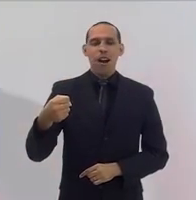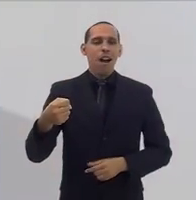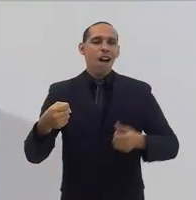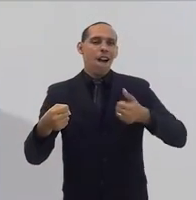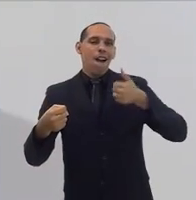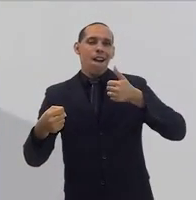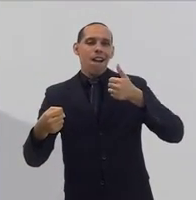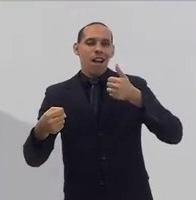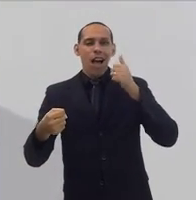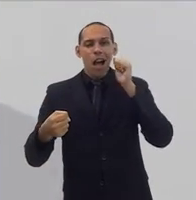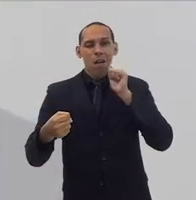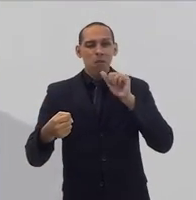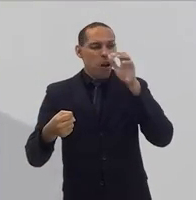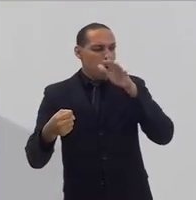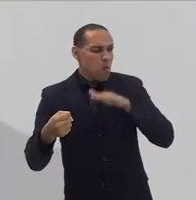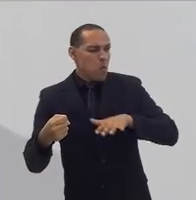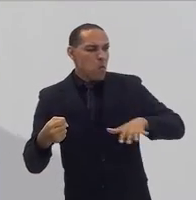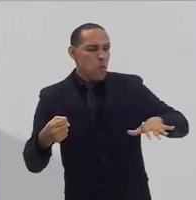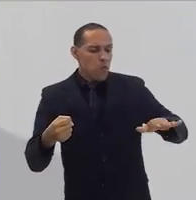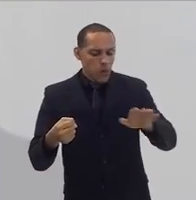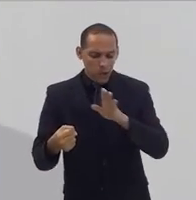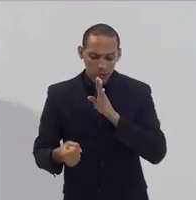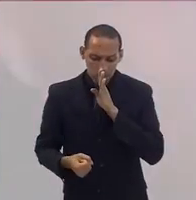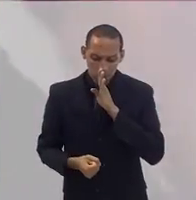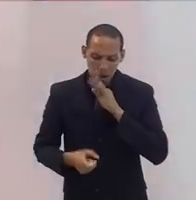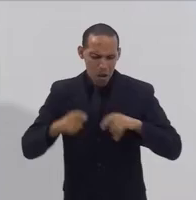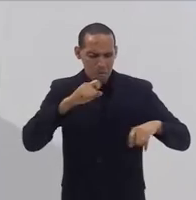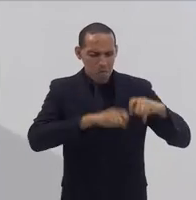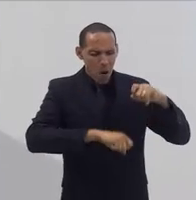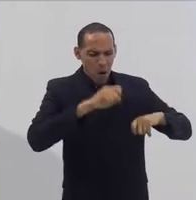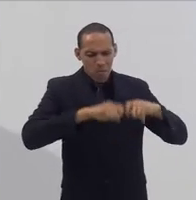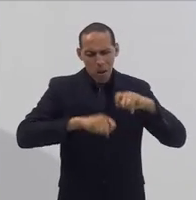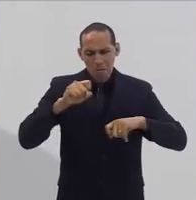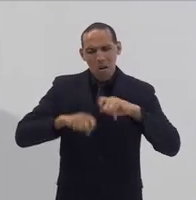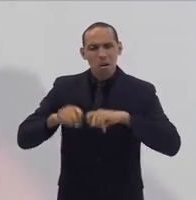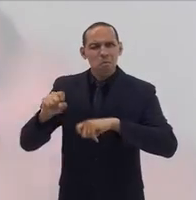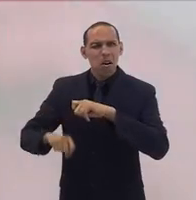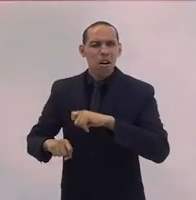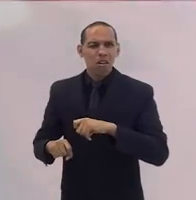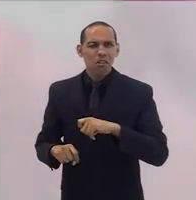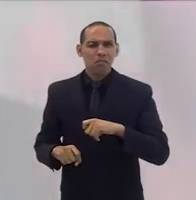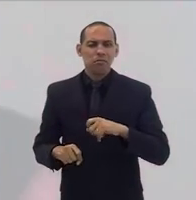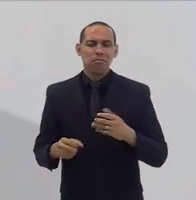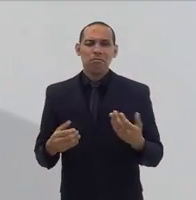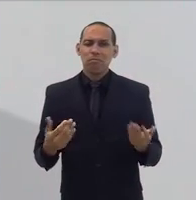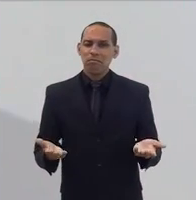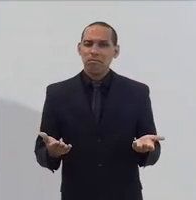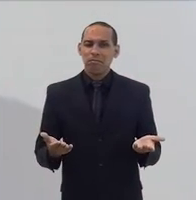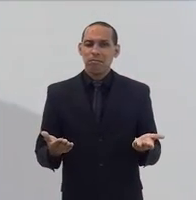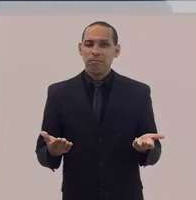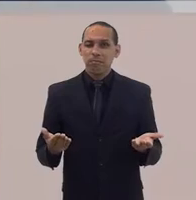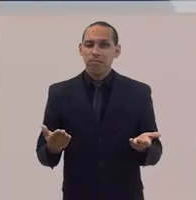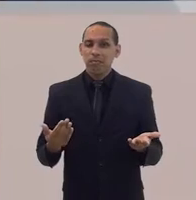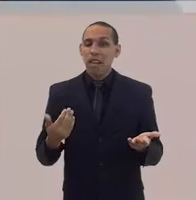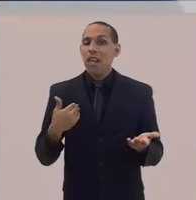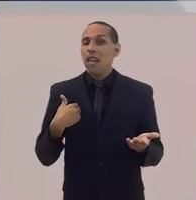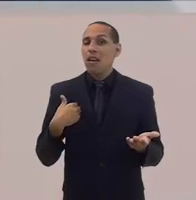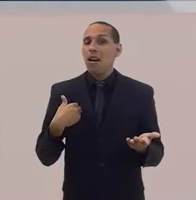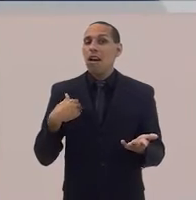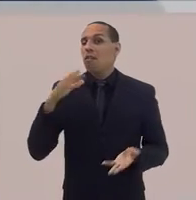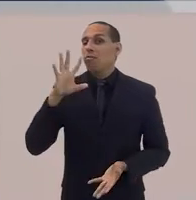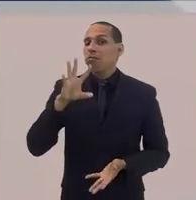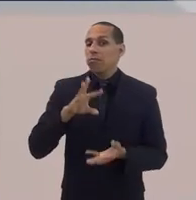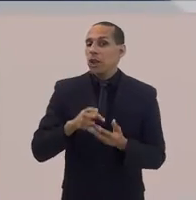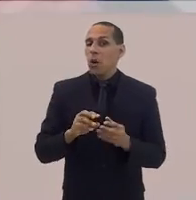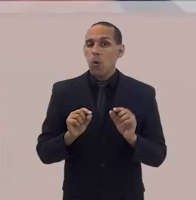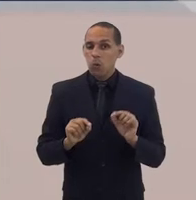mulheres silenciadas, violentadas, em nome dessa lógica, onde eu quero chegar?